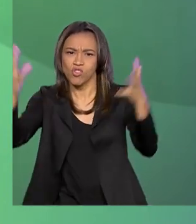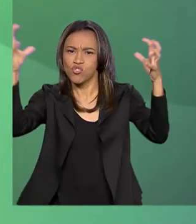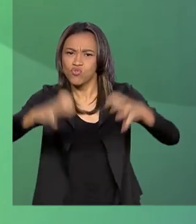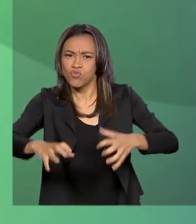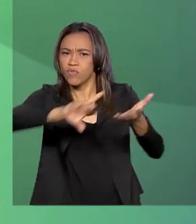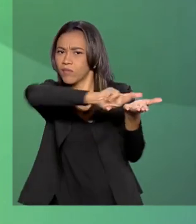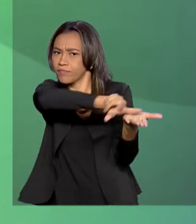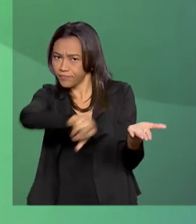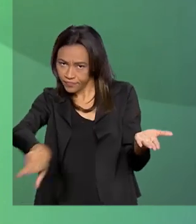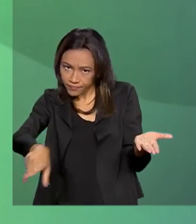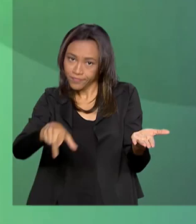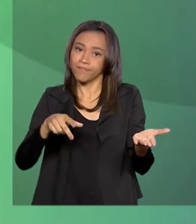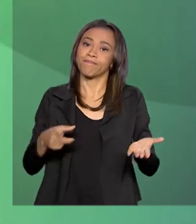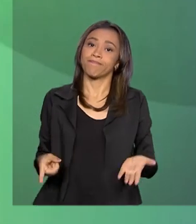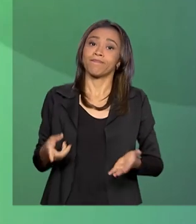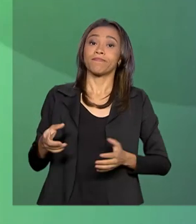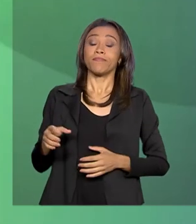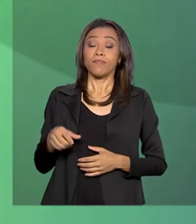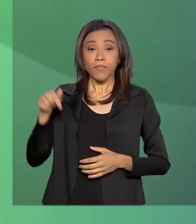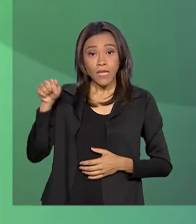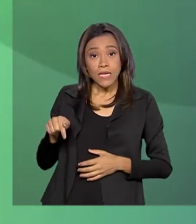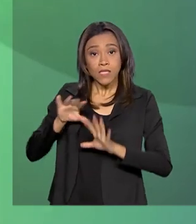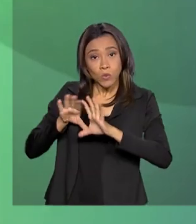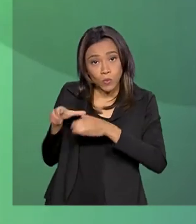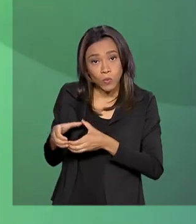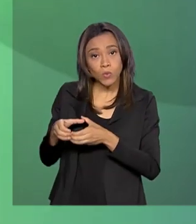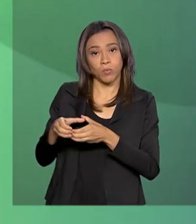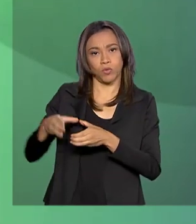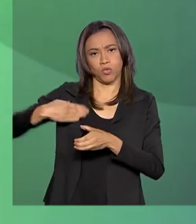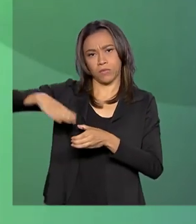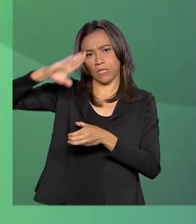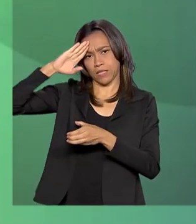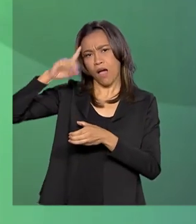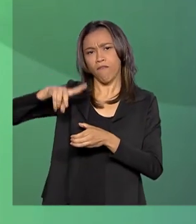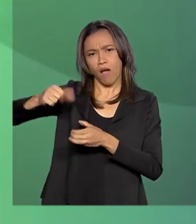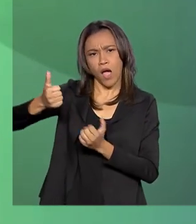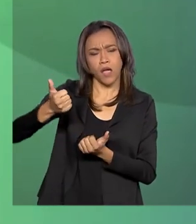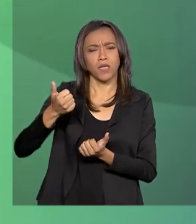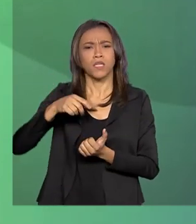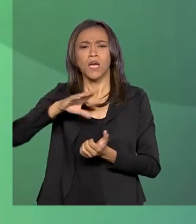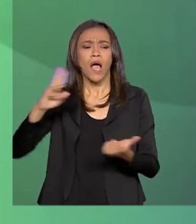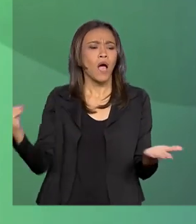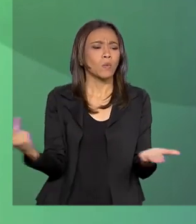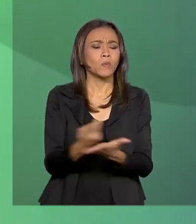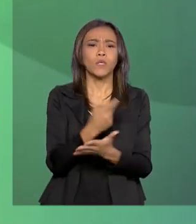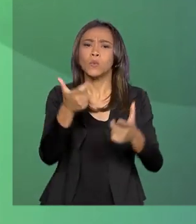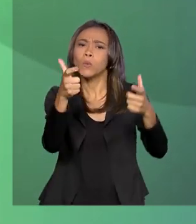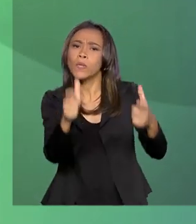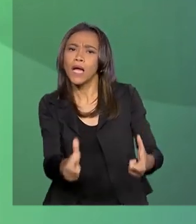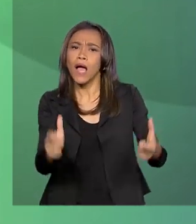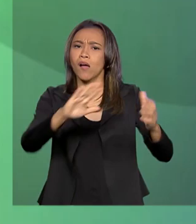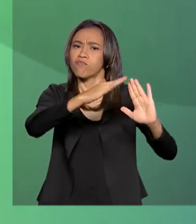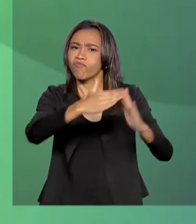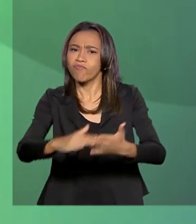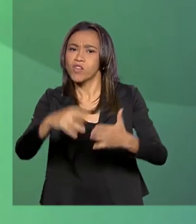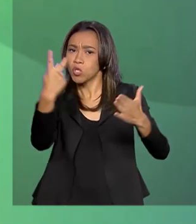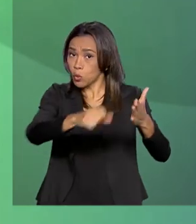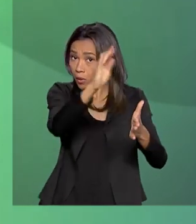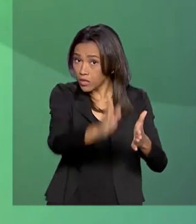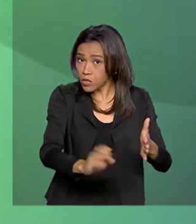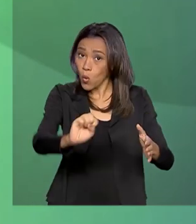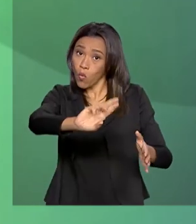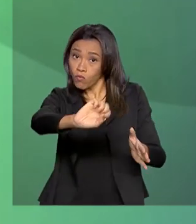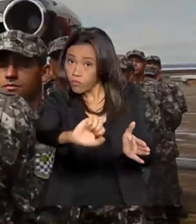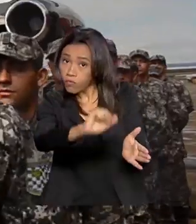Nacional de Segurança Pública. O grupo deverá atuar em situações de desastre em território nacional ou internacional, que por